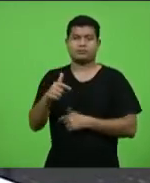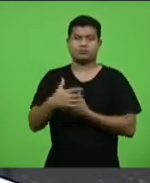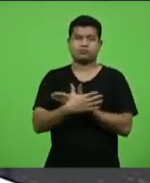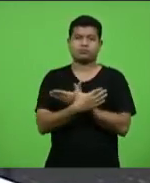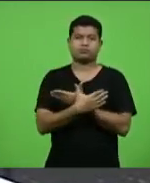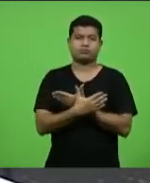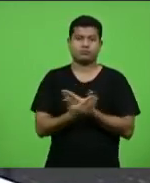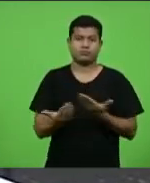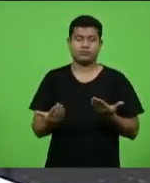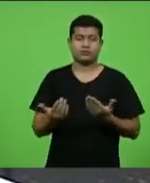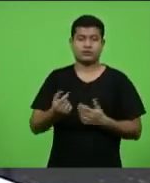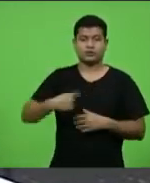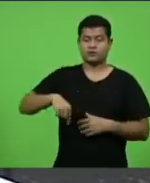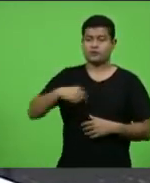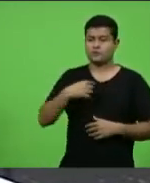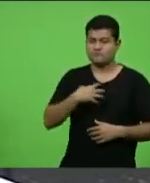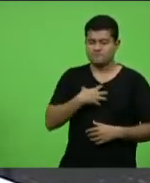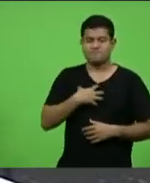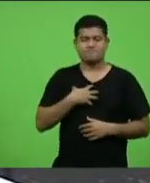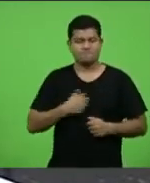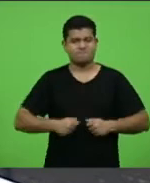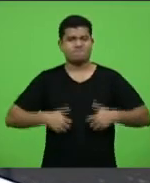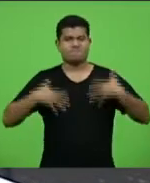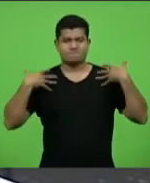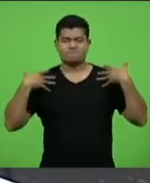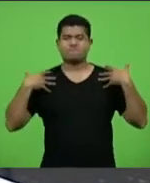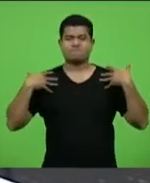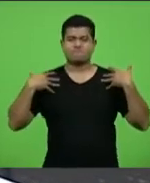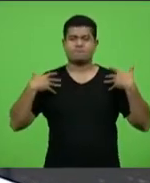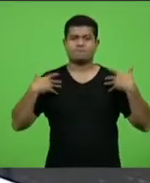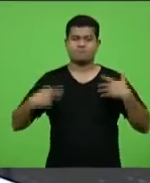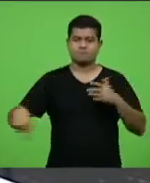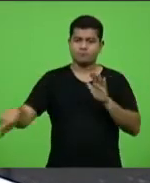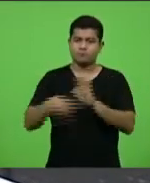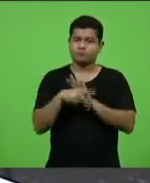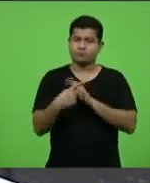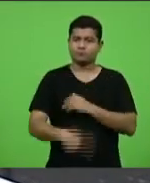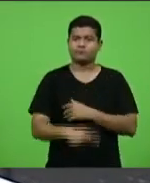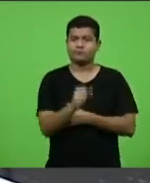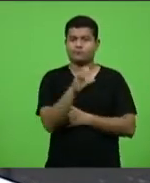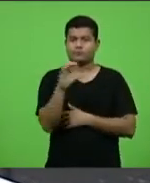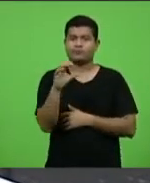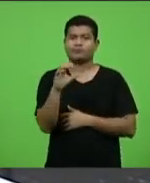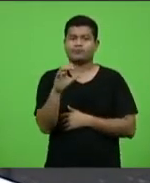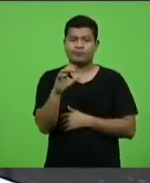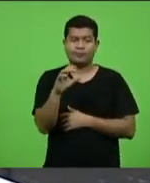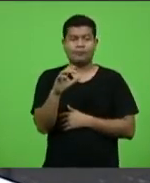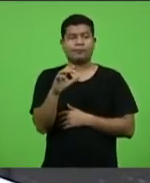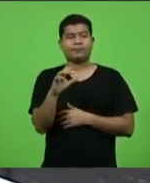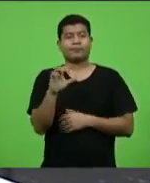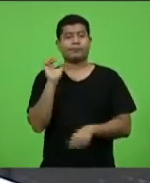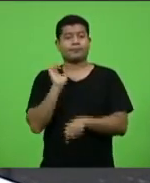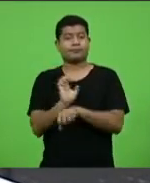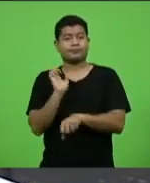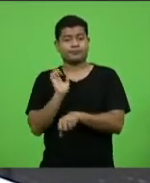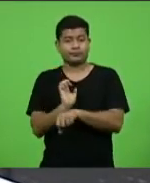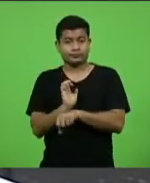vez mais nos orgulharmos de sermos catarinenses, um estado